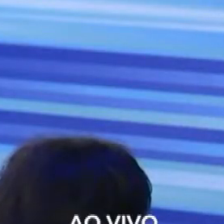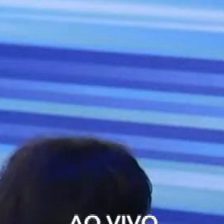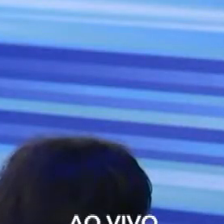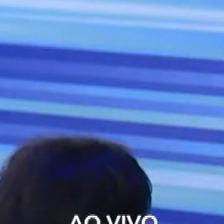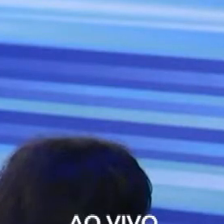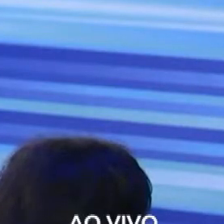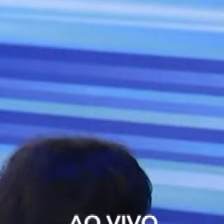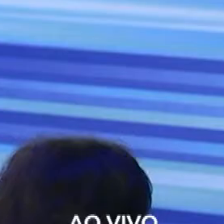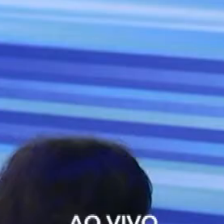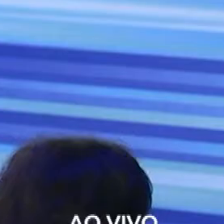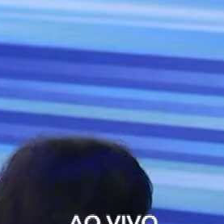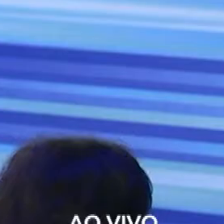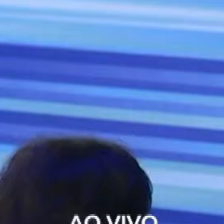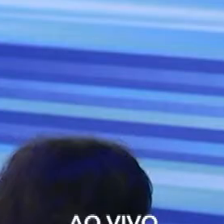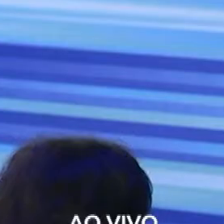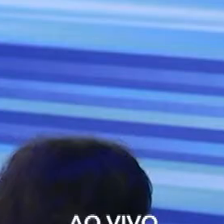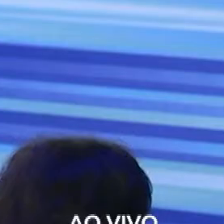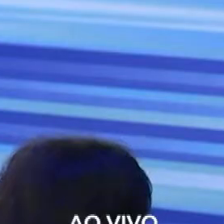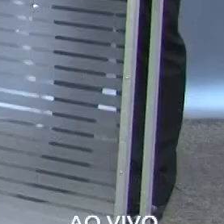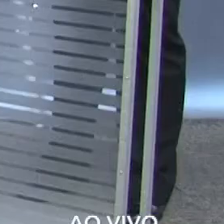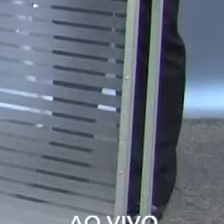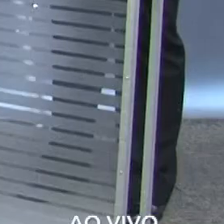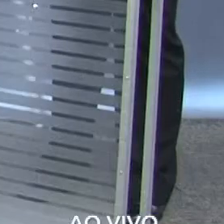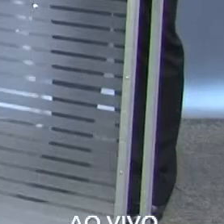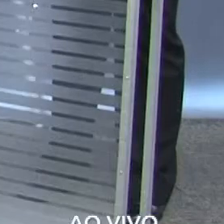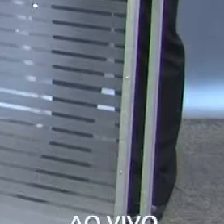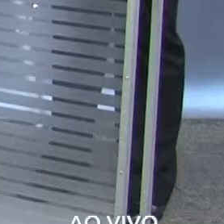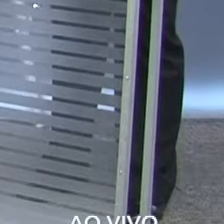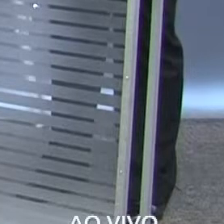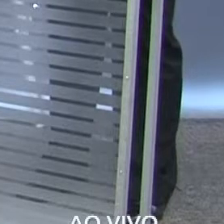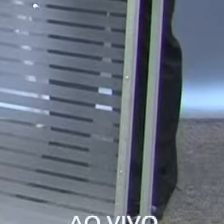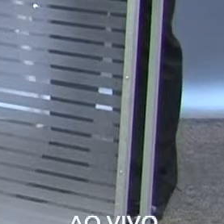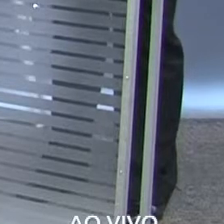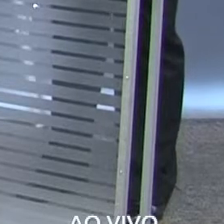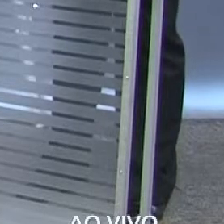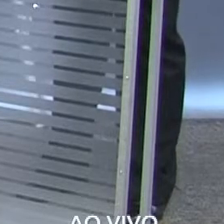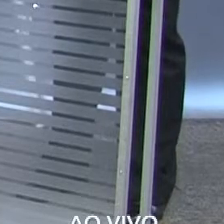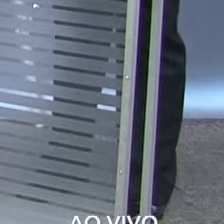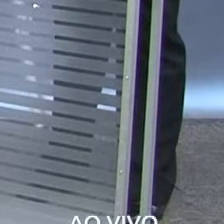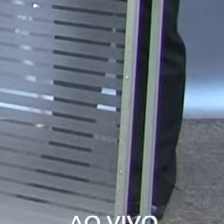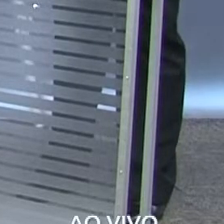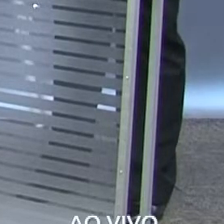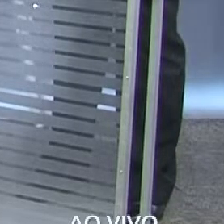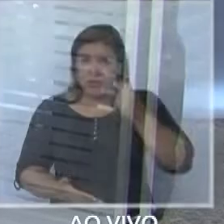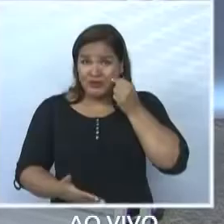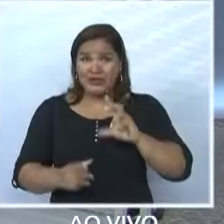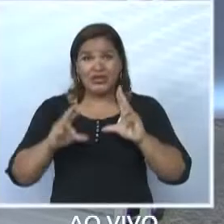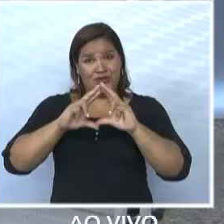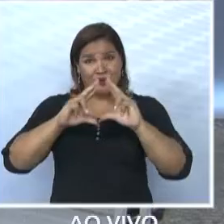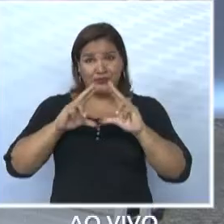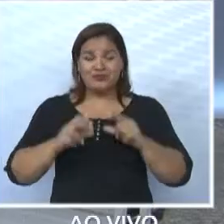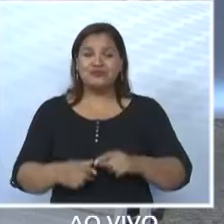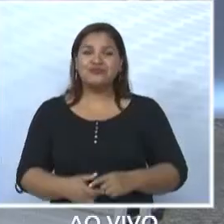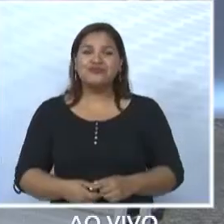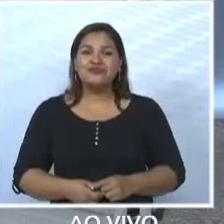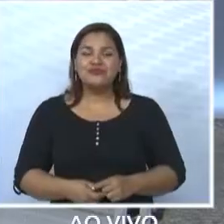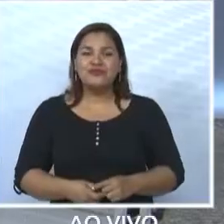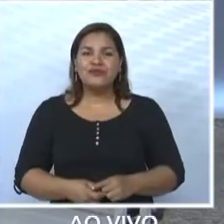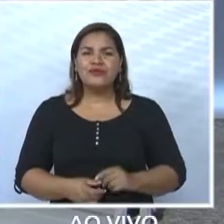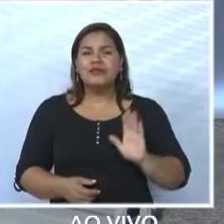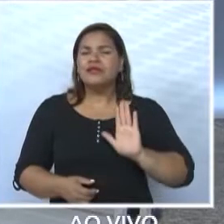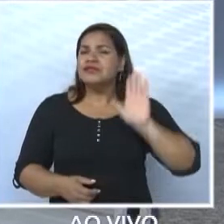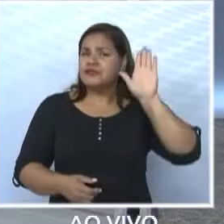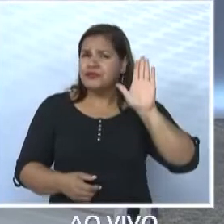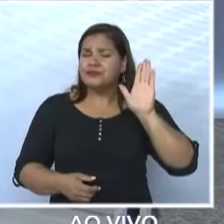nós continuamos agora com a entrevista com o candidato que está aqui ao vivo com a gente na Record TV Interior. O candidato, seguindo aqui as